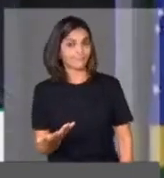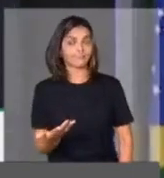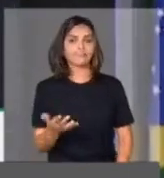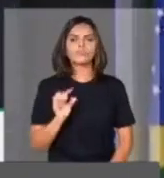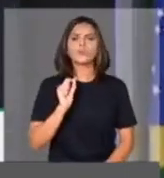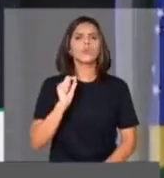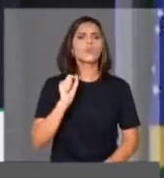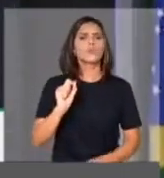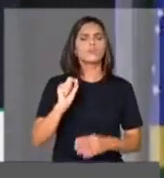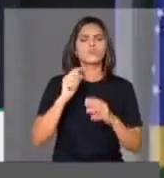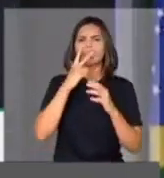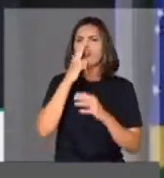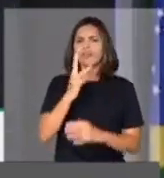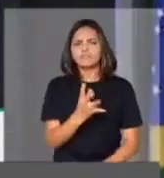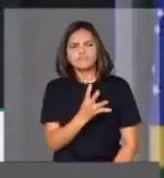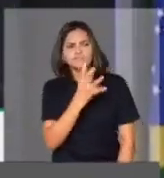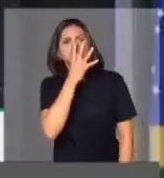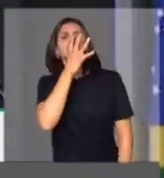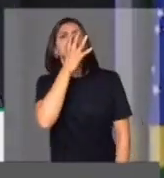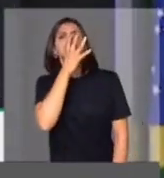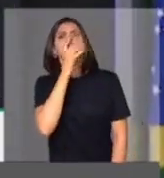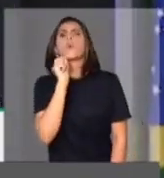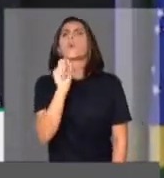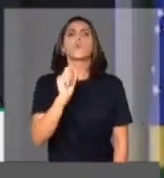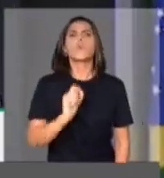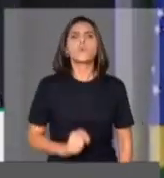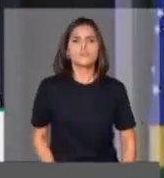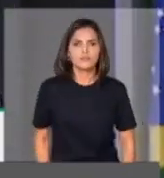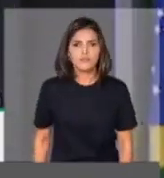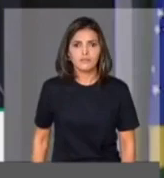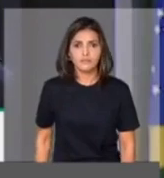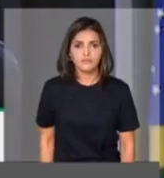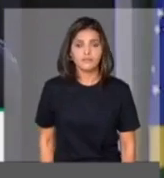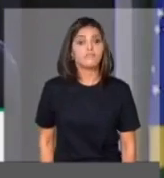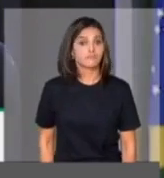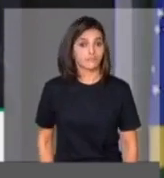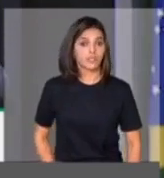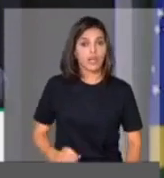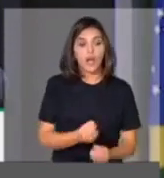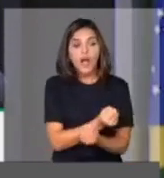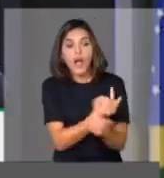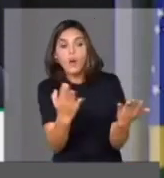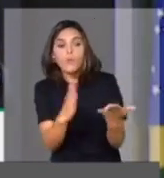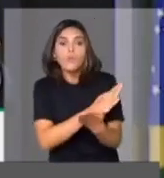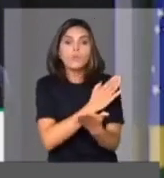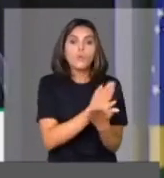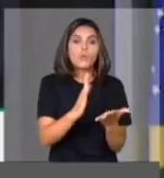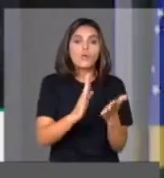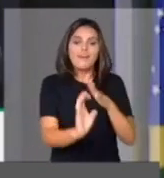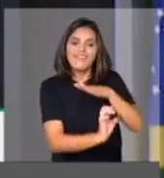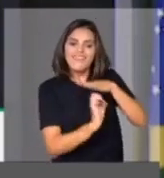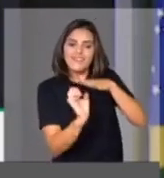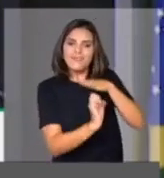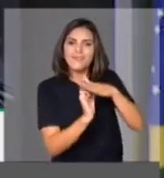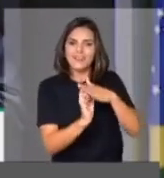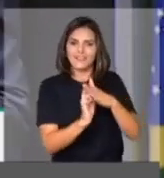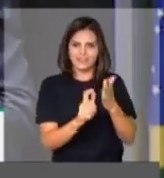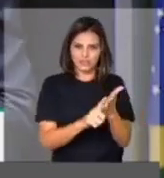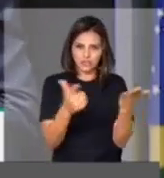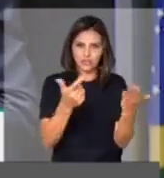nos chama a atenção é alguns órgãos de imprensa que também